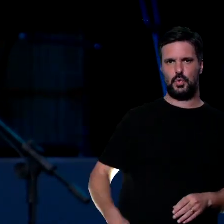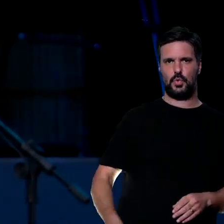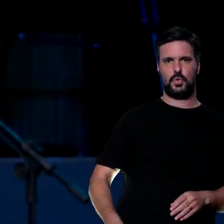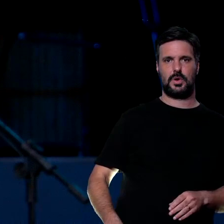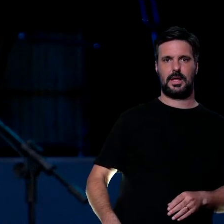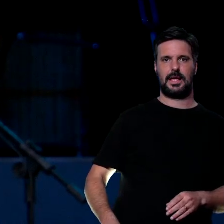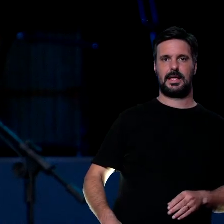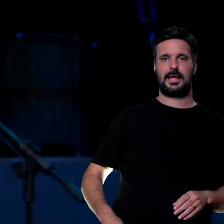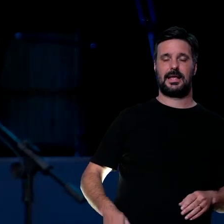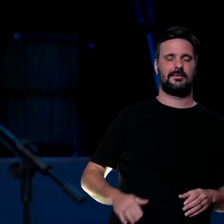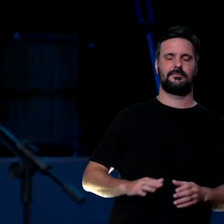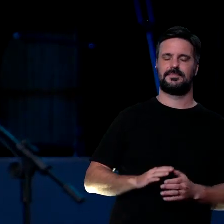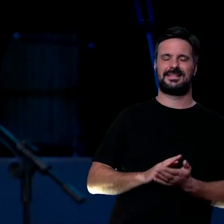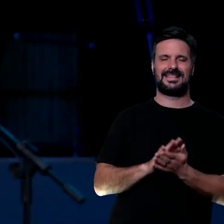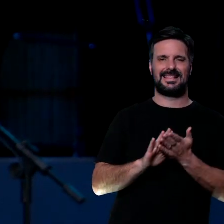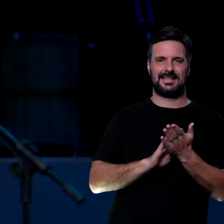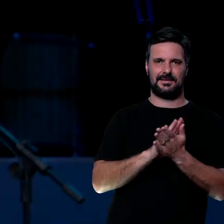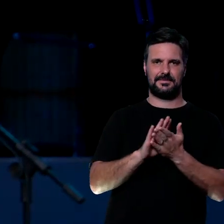continua o tratamento,